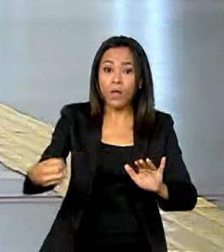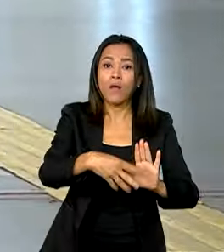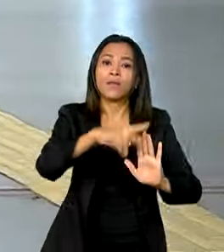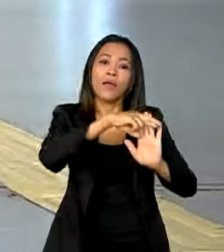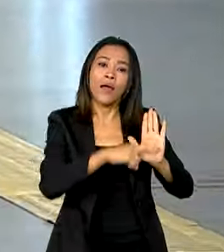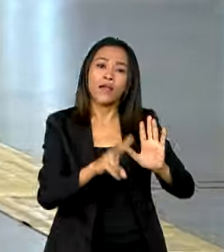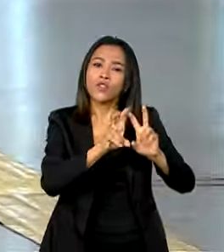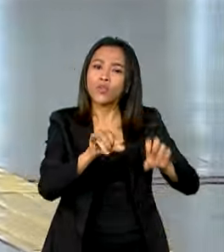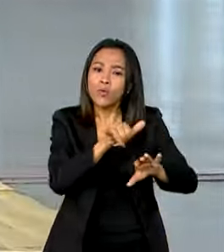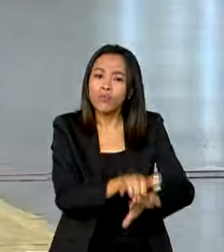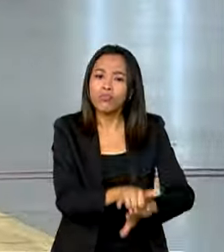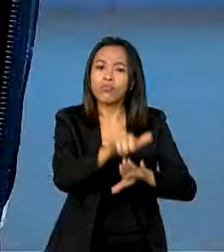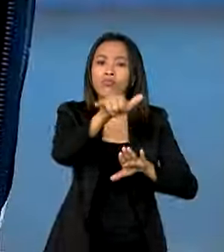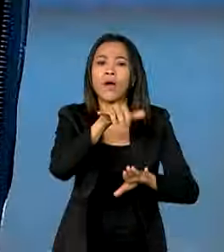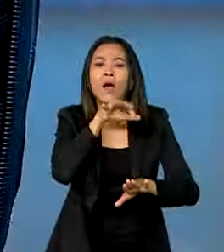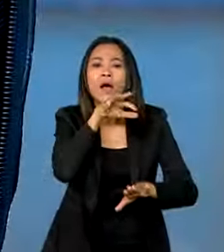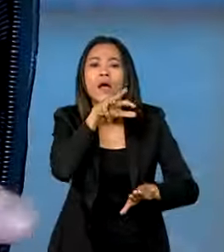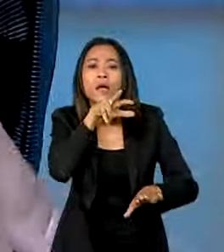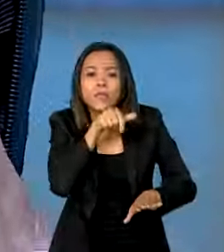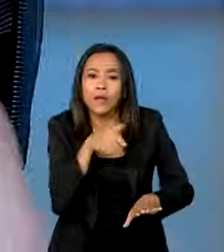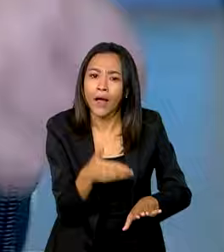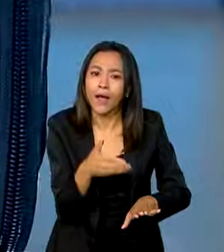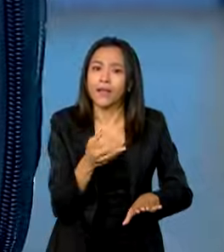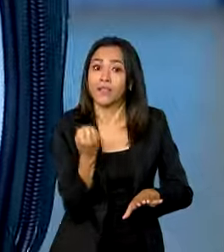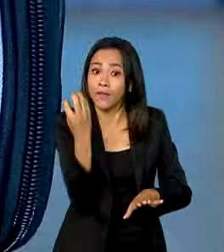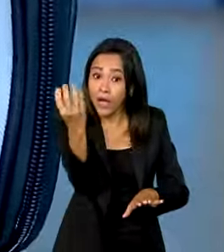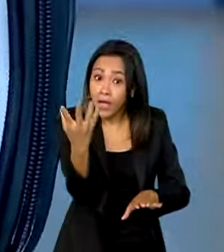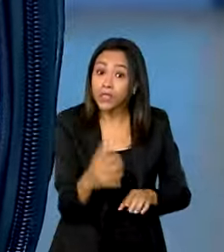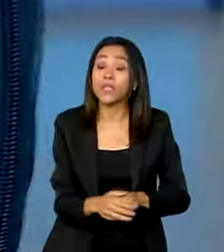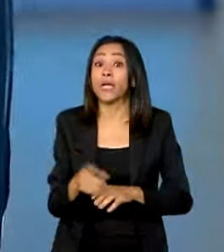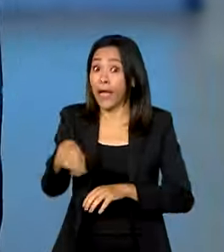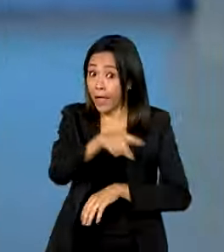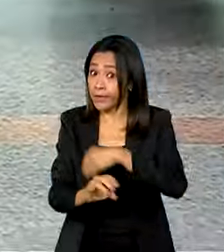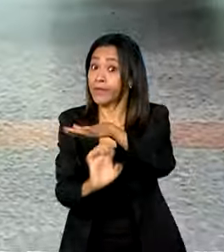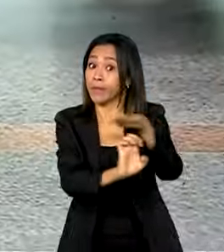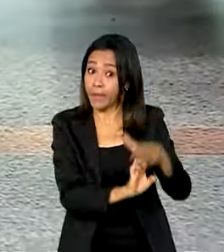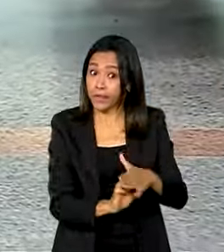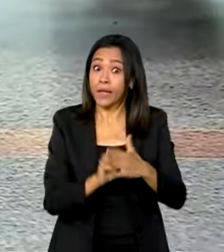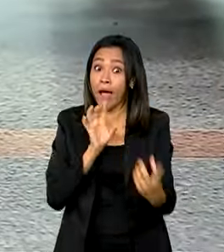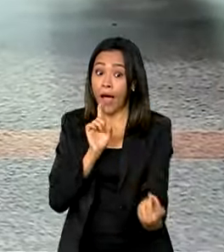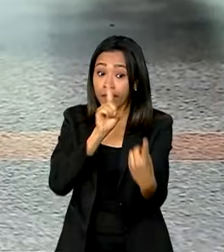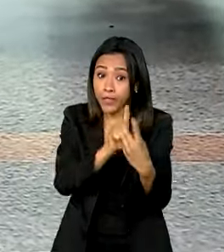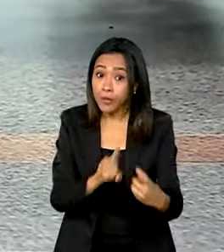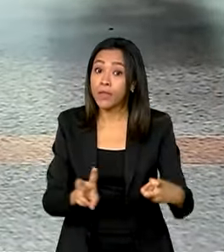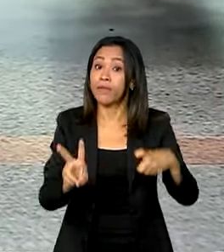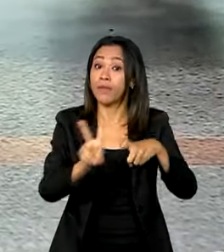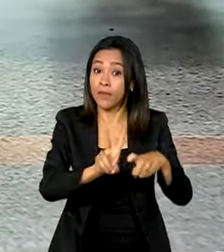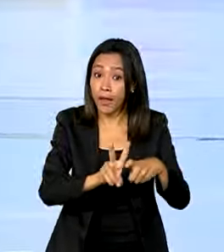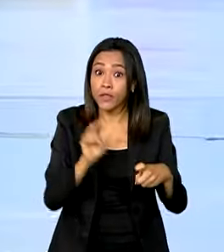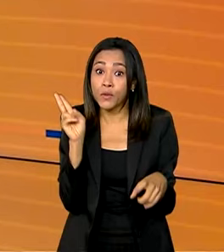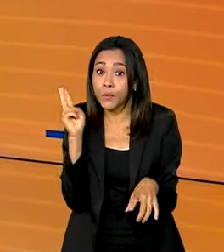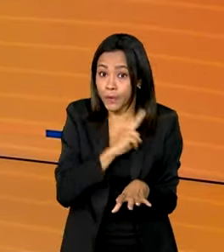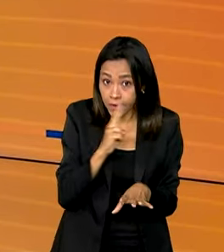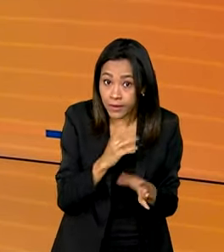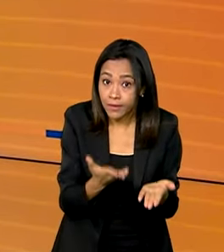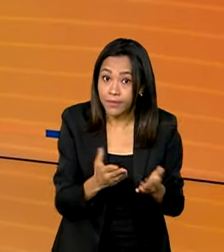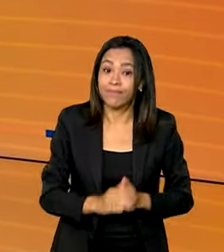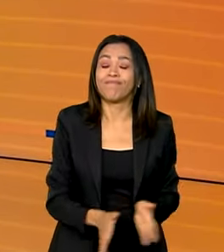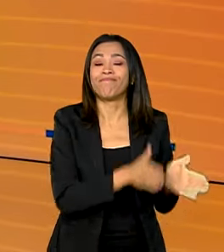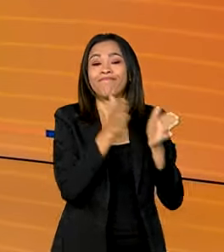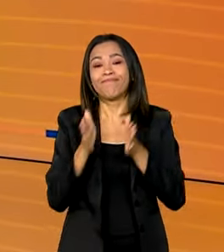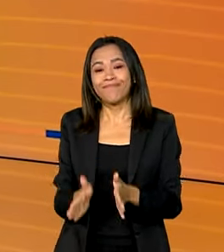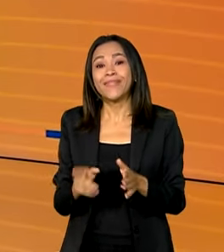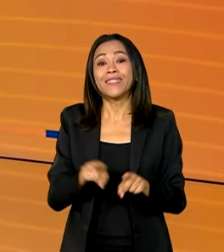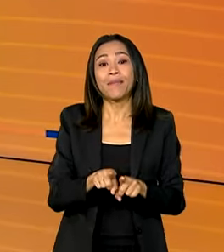para o transporte de animais em viagens aéreas. Empresas terão que oferecer atendimento veterinário de emergência. E